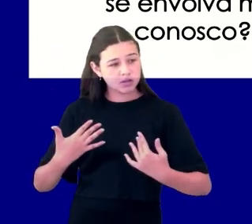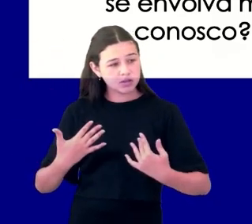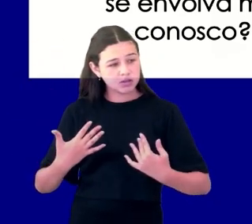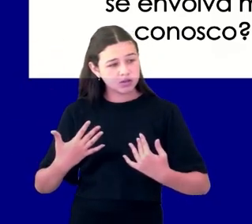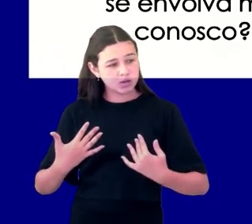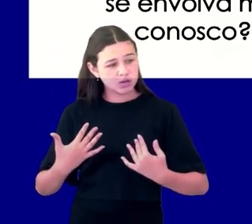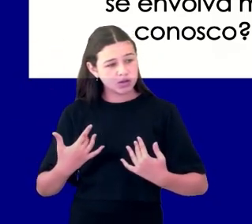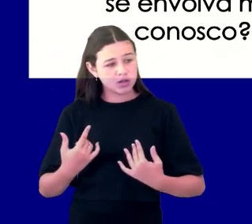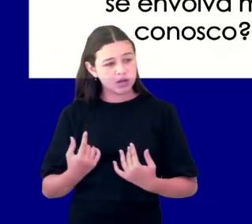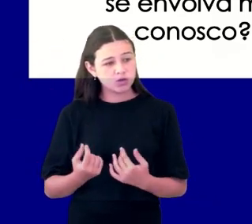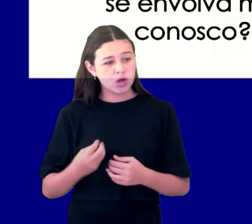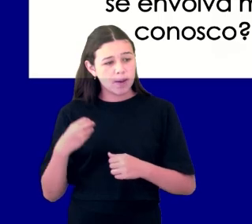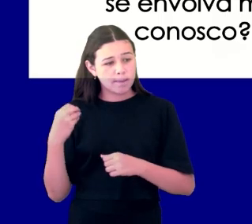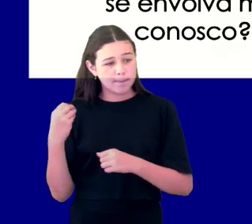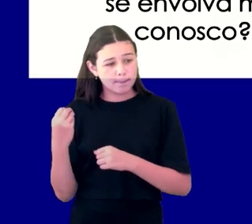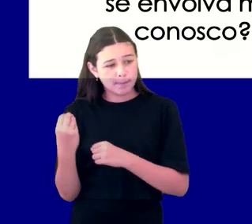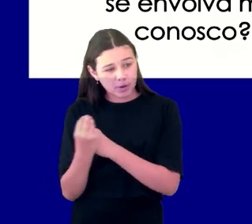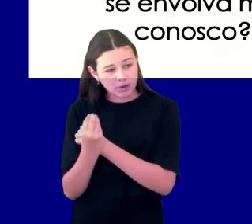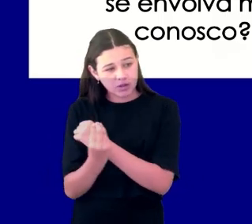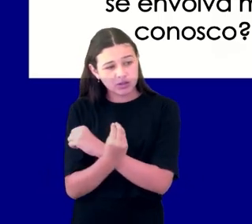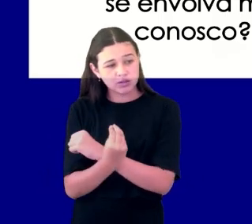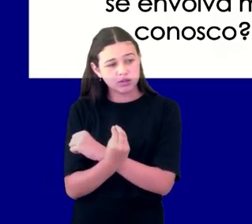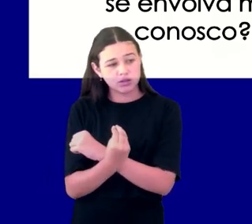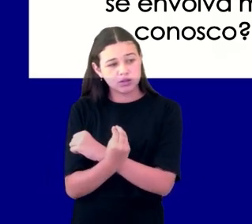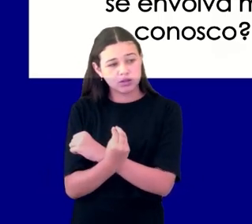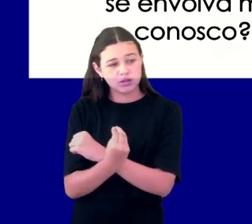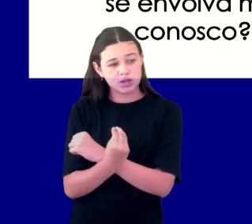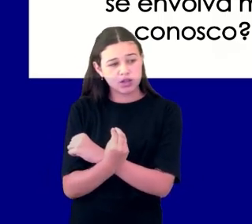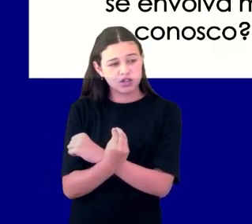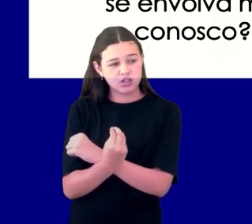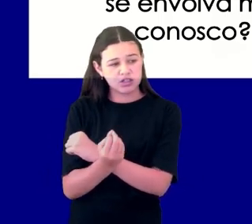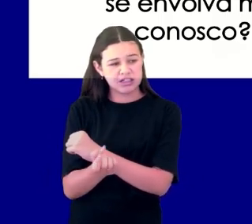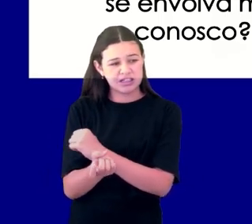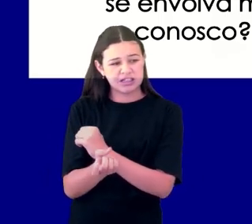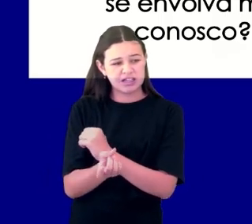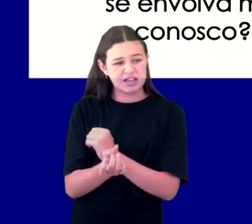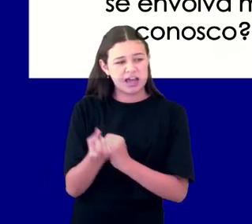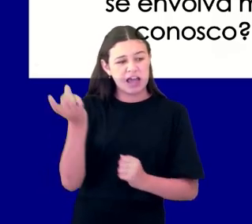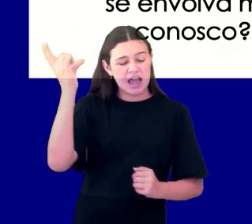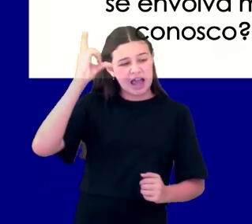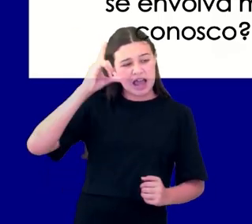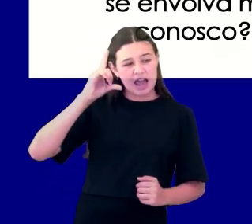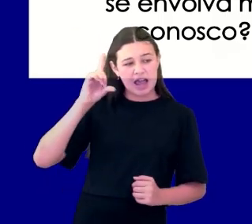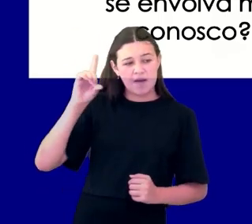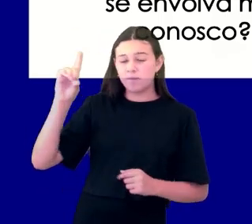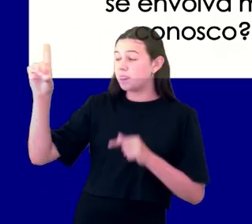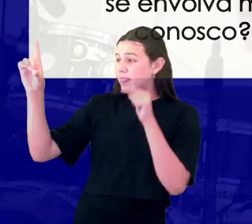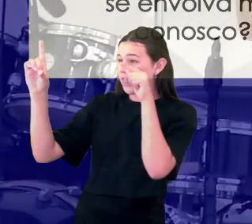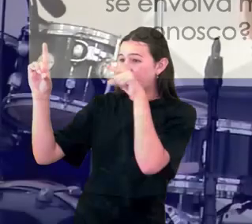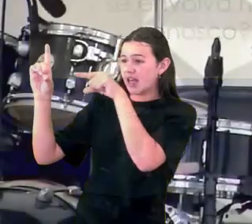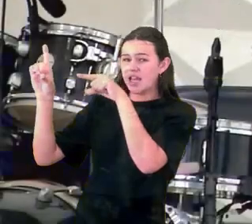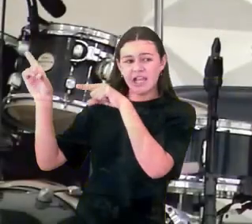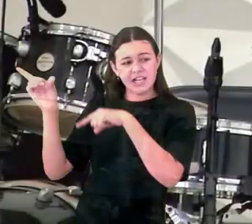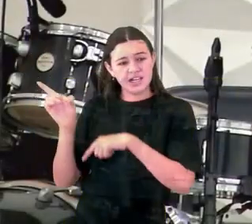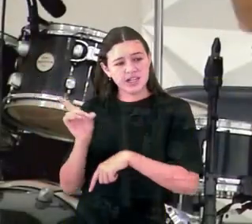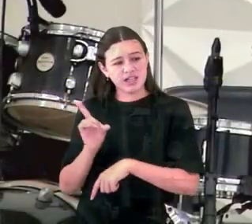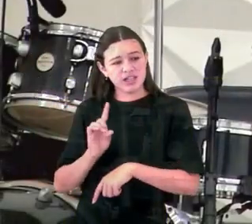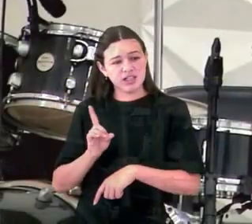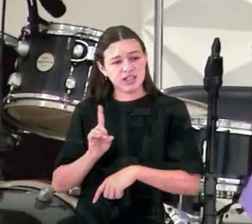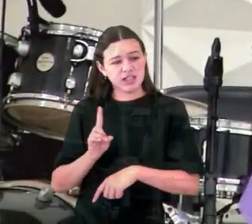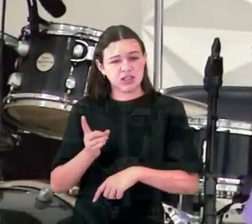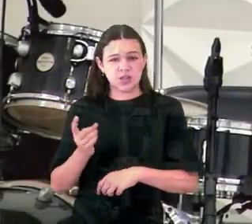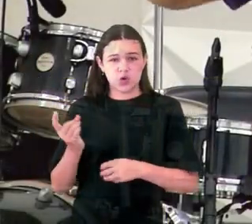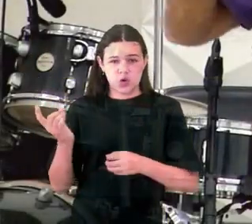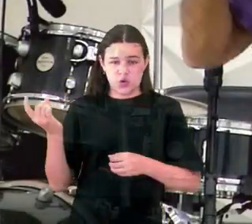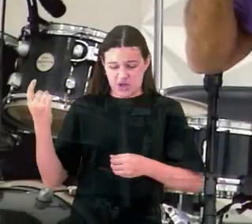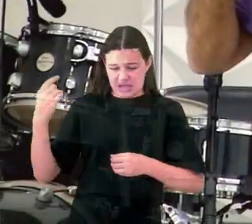profundas e podem gerar questionamentos, discordâncias, mas o que eu quero que você entenda é que se existe o caos e eu